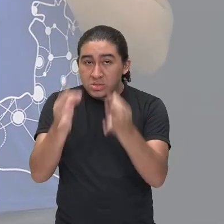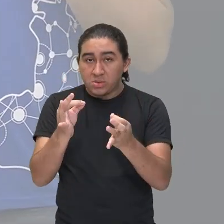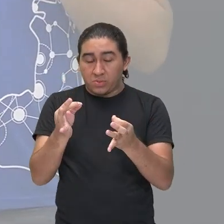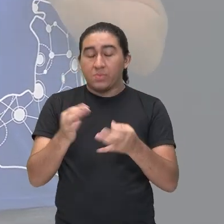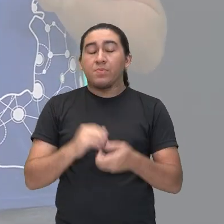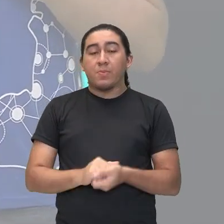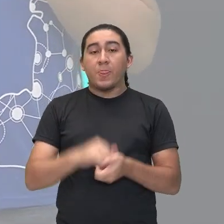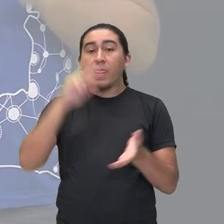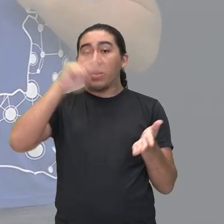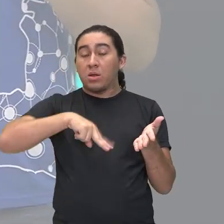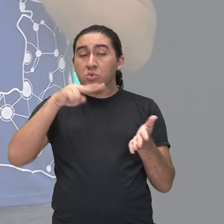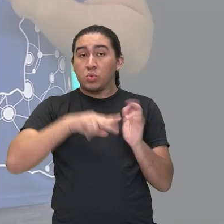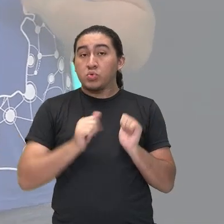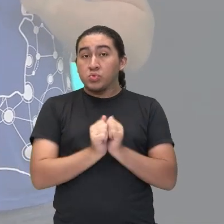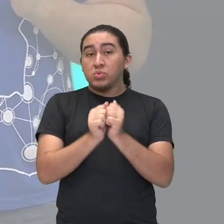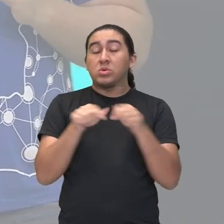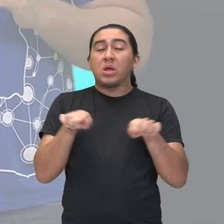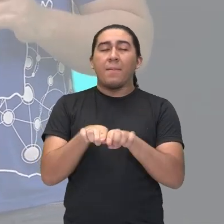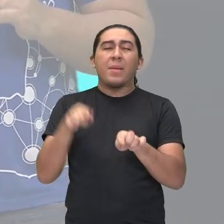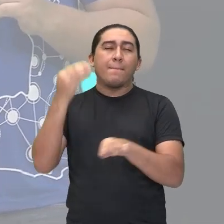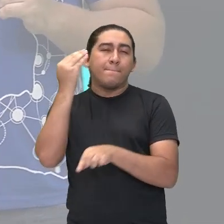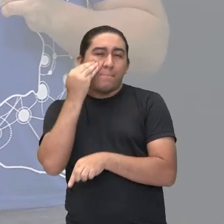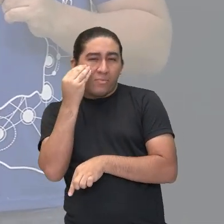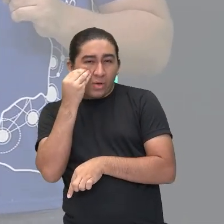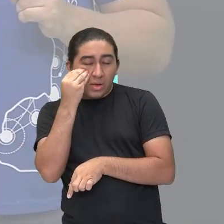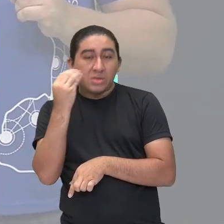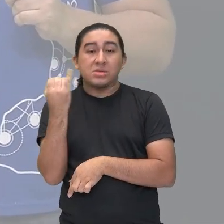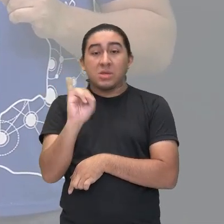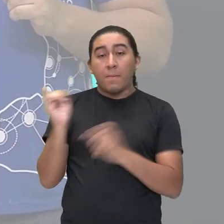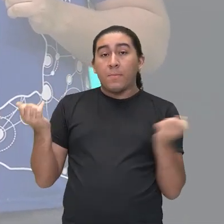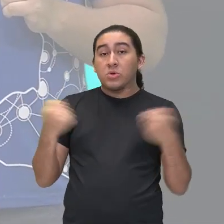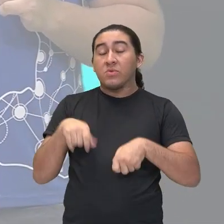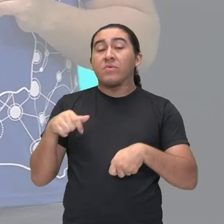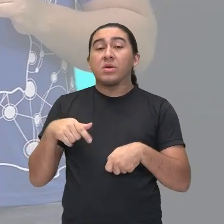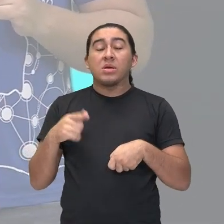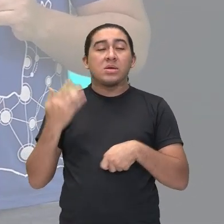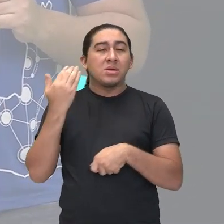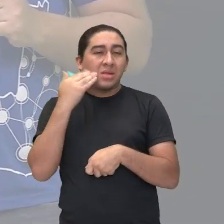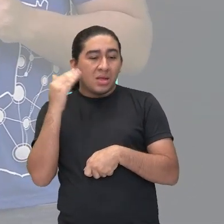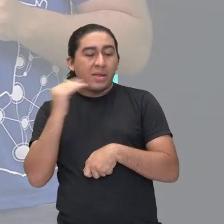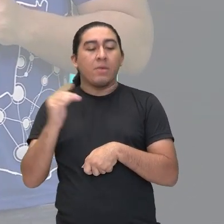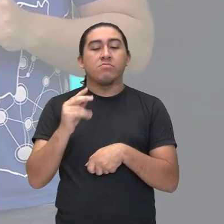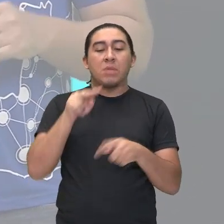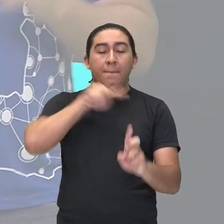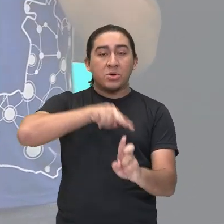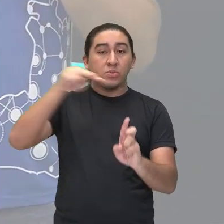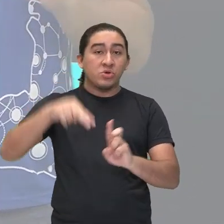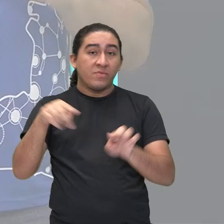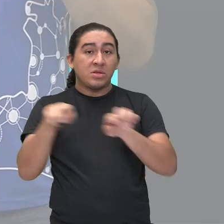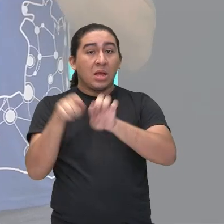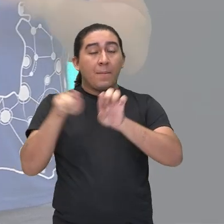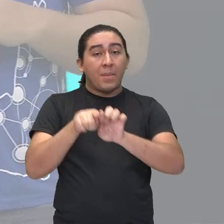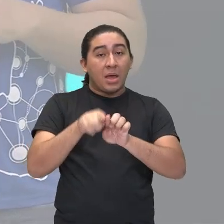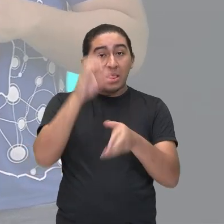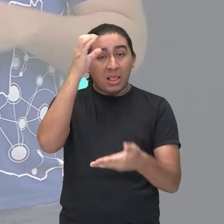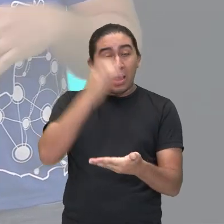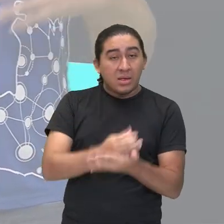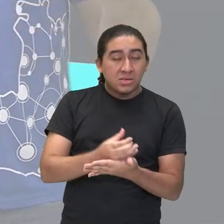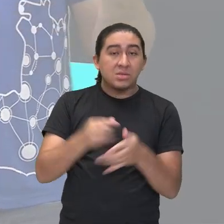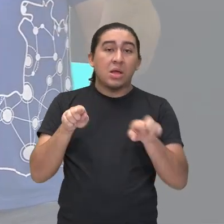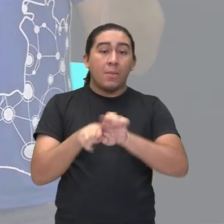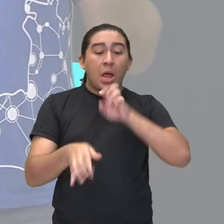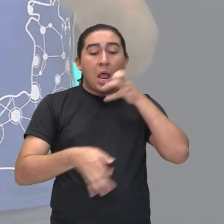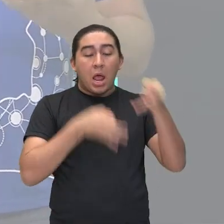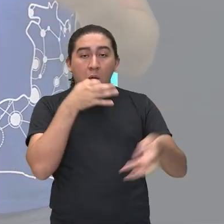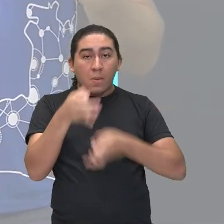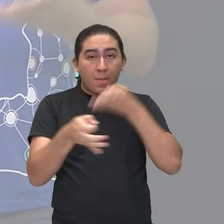comigo e já procurem identificar o ponto de vista, a tese que ele defende e também os argumentos